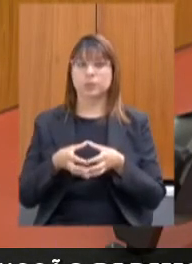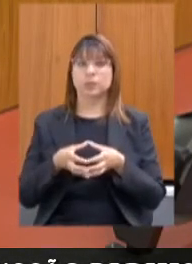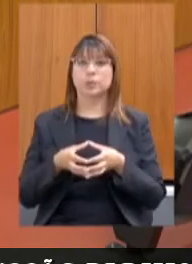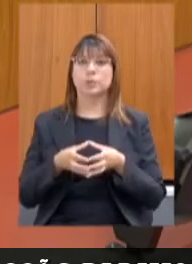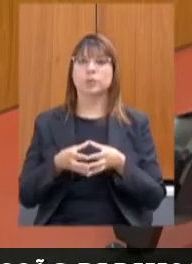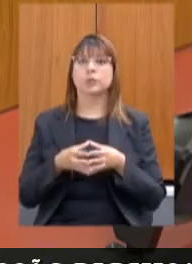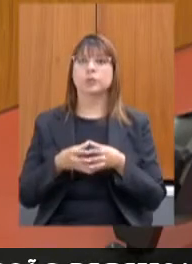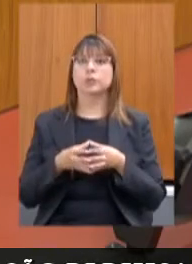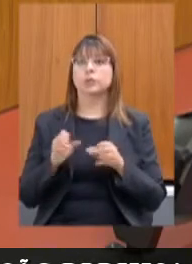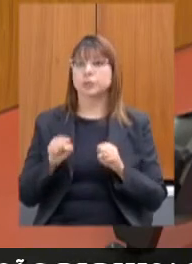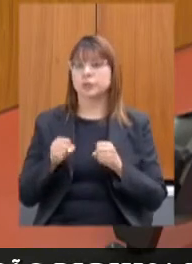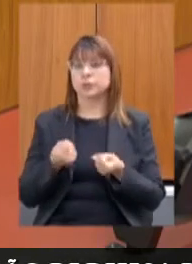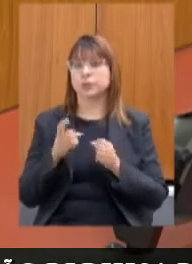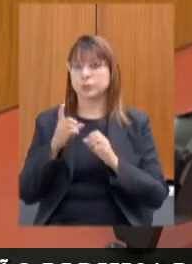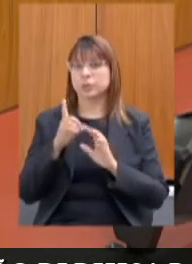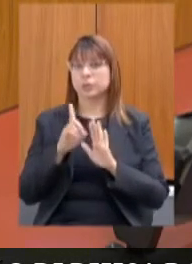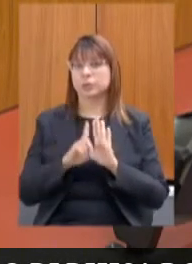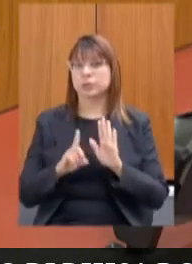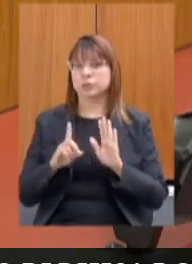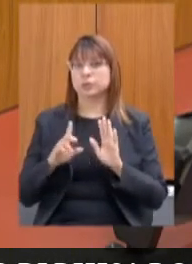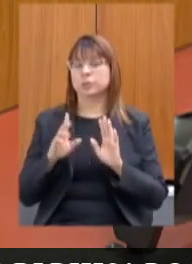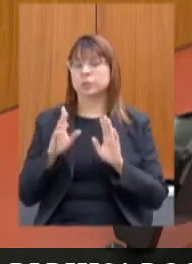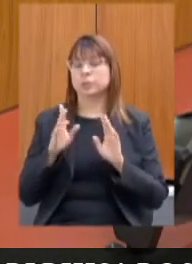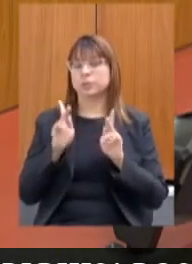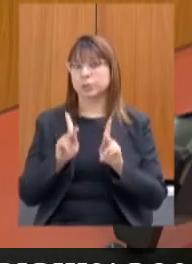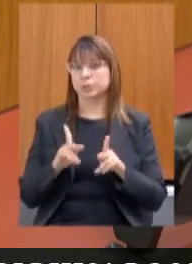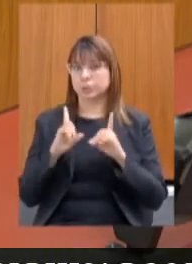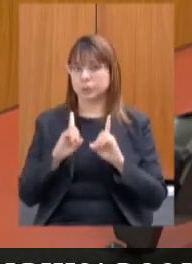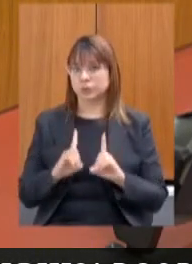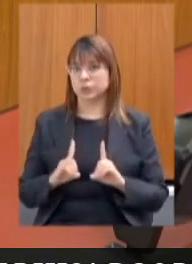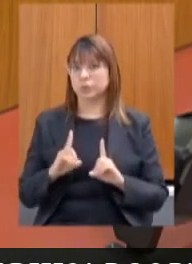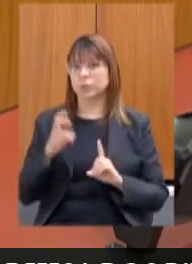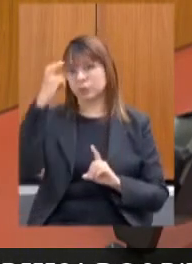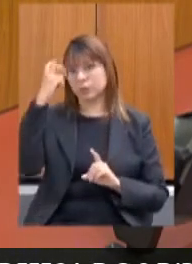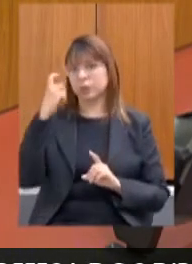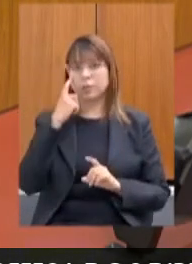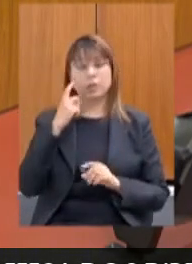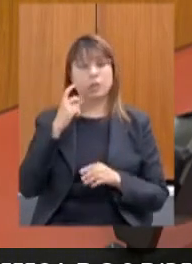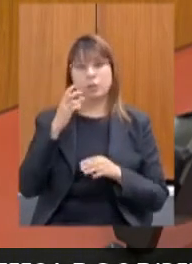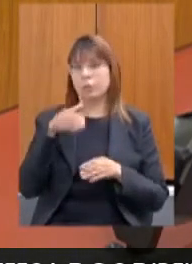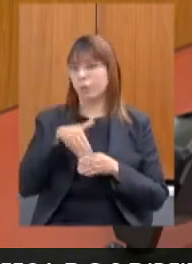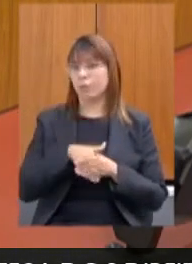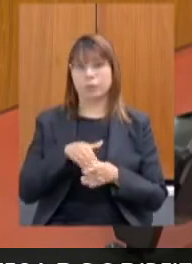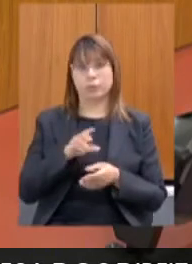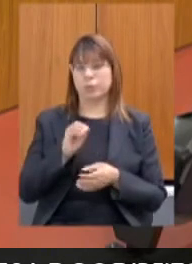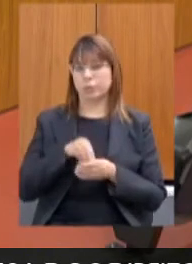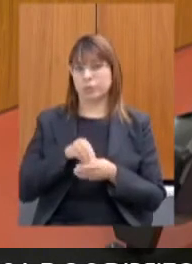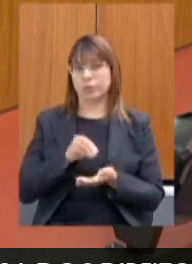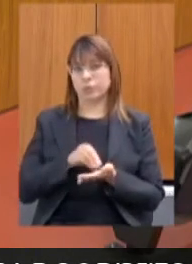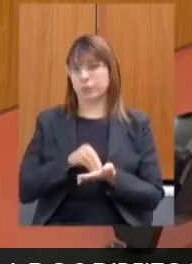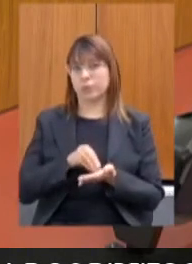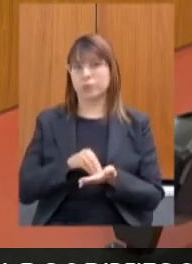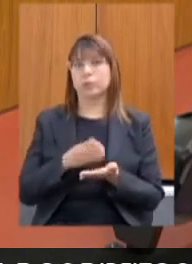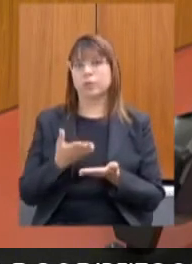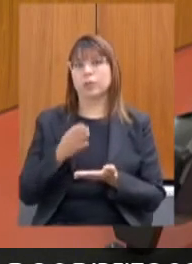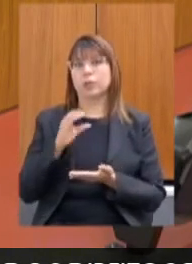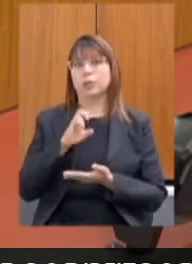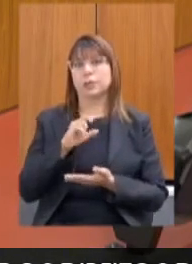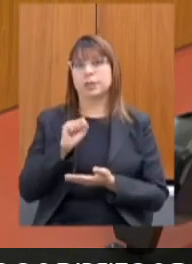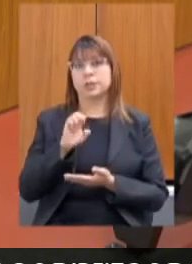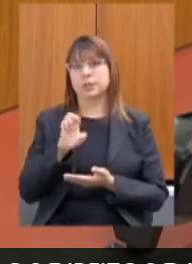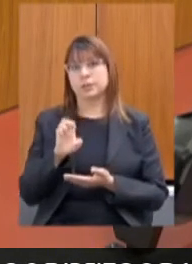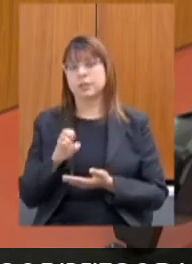Deficiência, o Zé Reis não votou. Então, a Celise Laviola poderia votar.